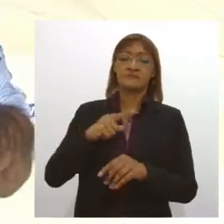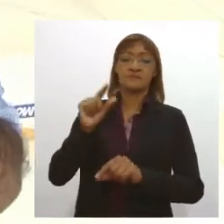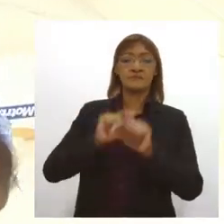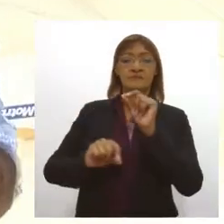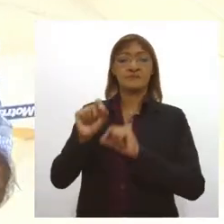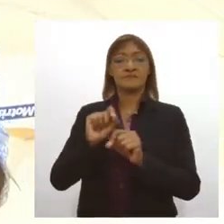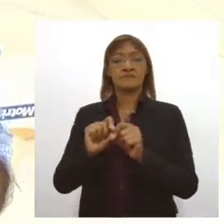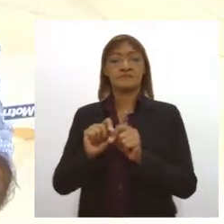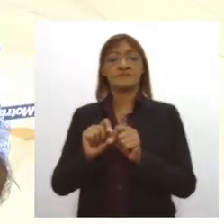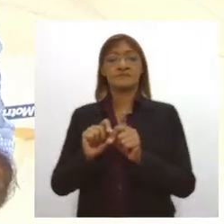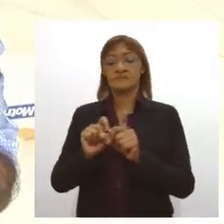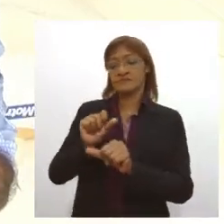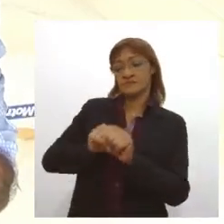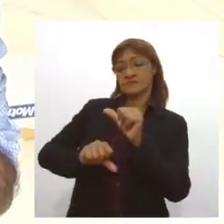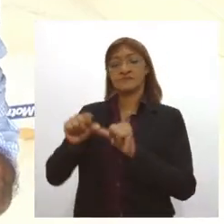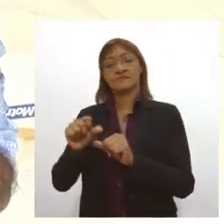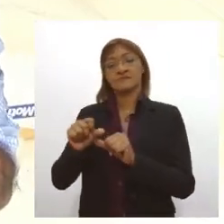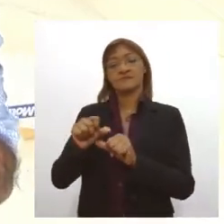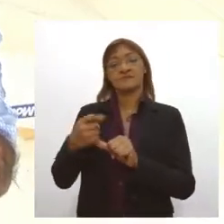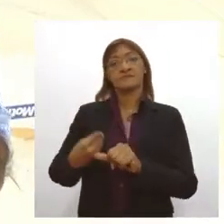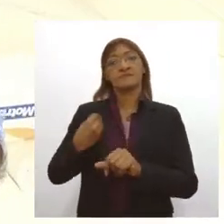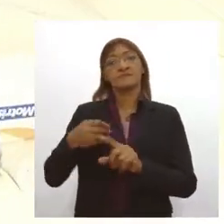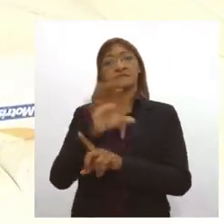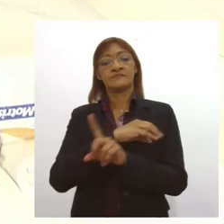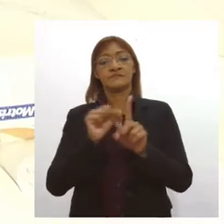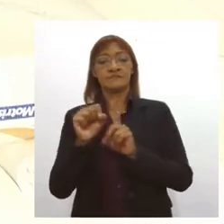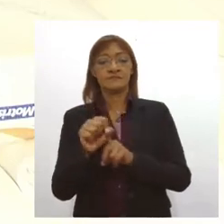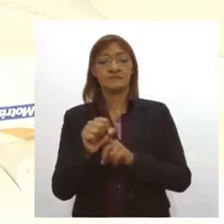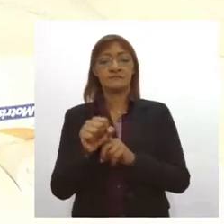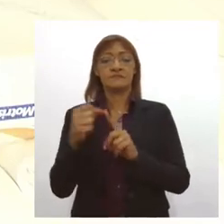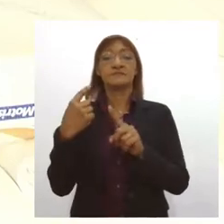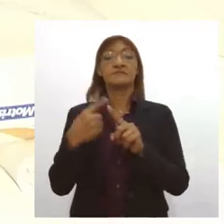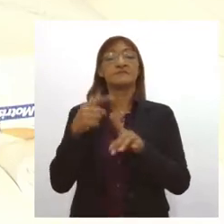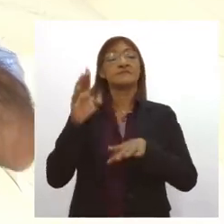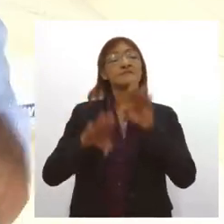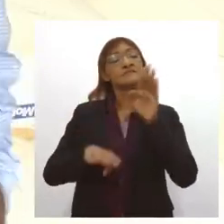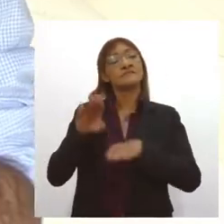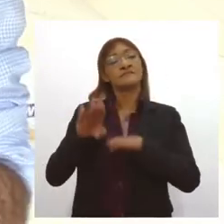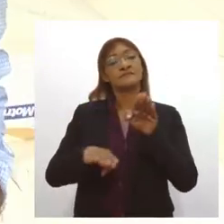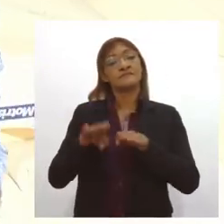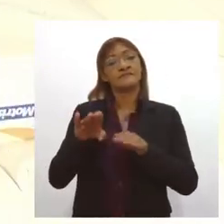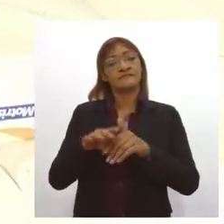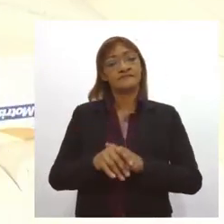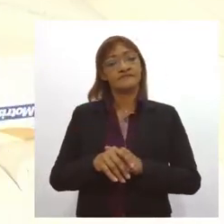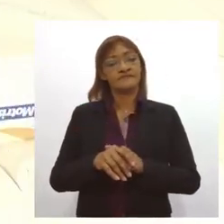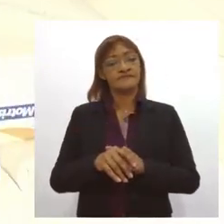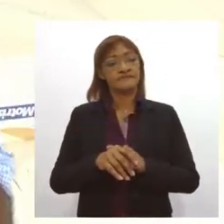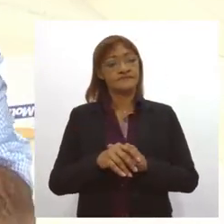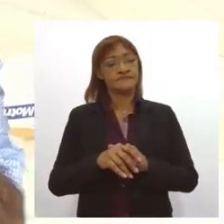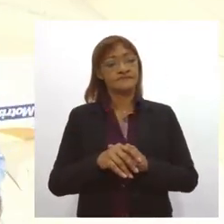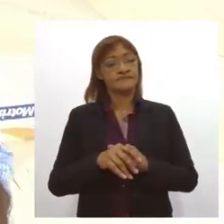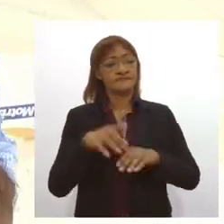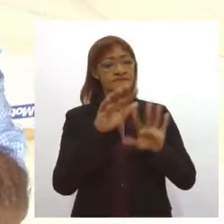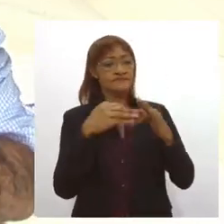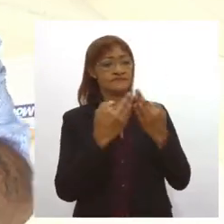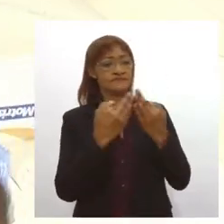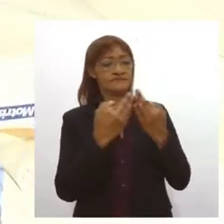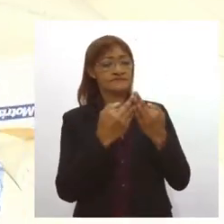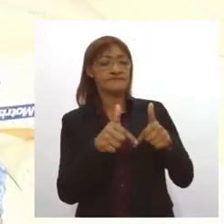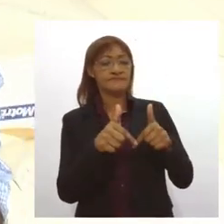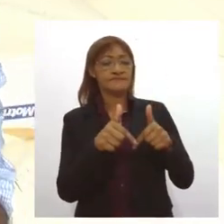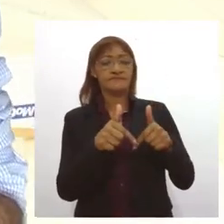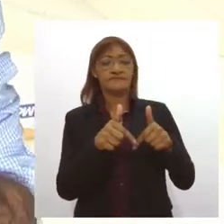existe a transformação social porque às vezes tem a família que trabalha mas como